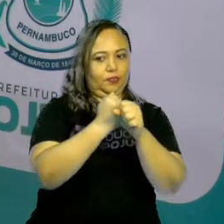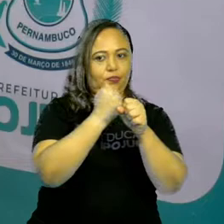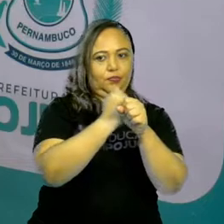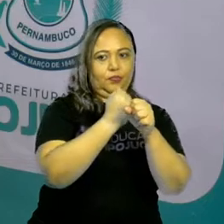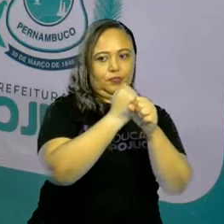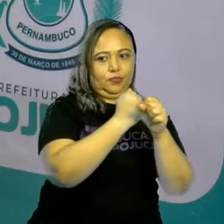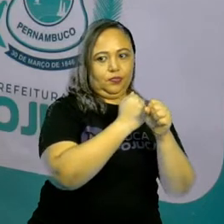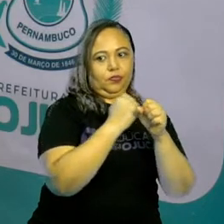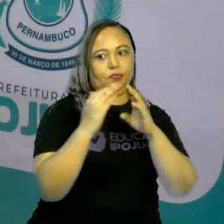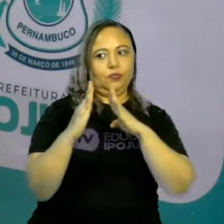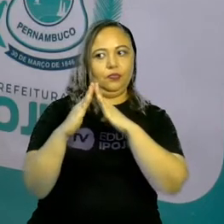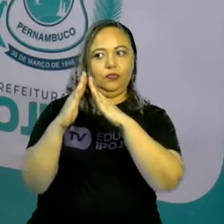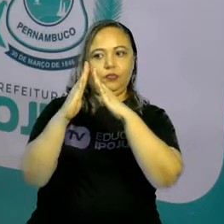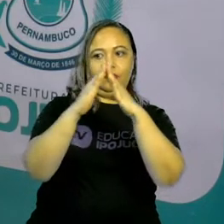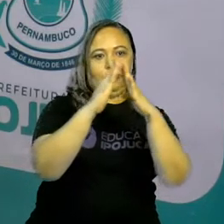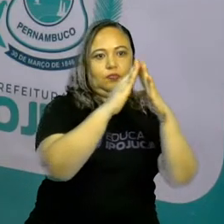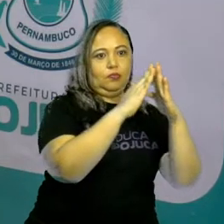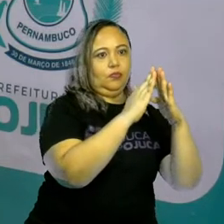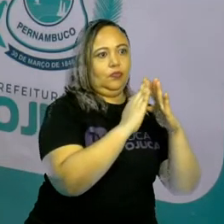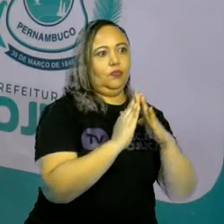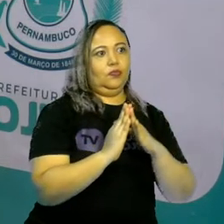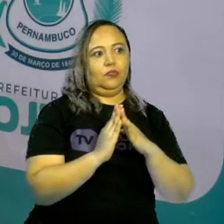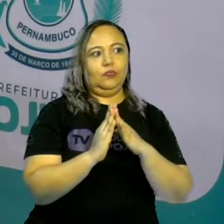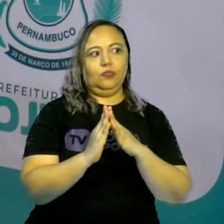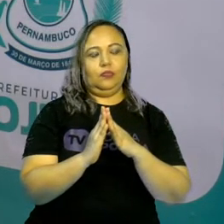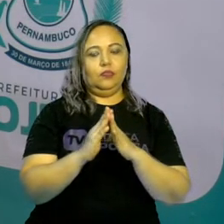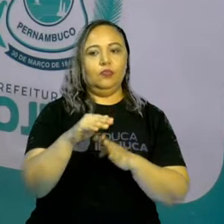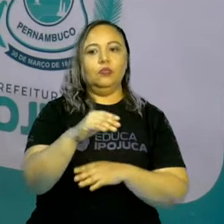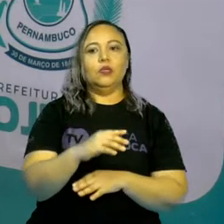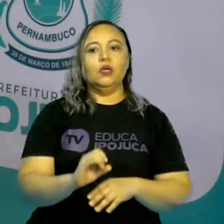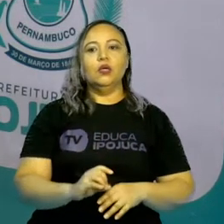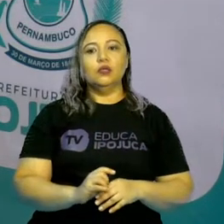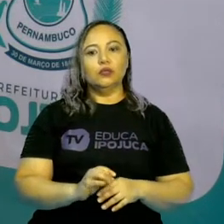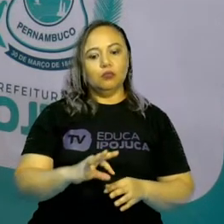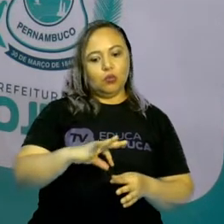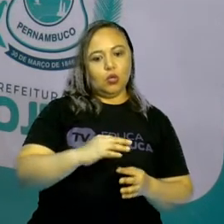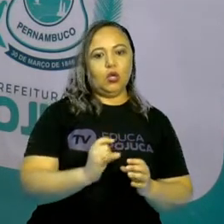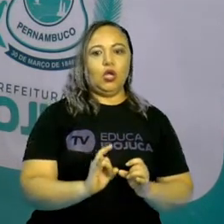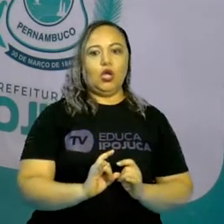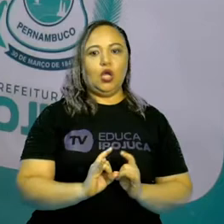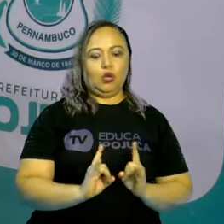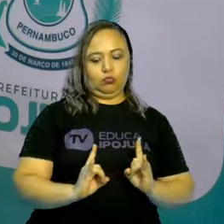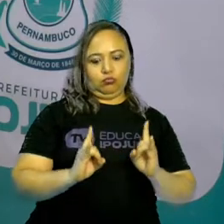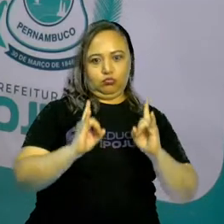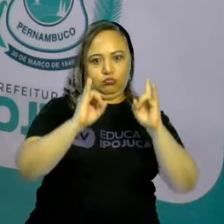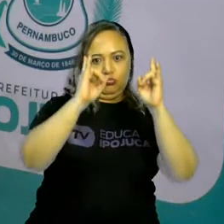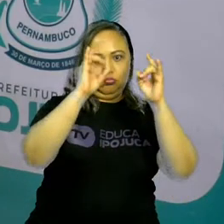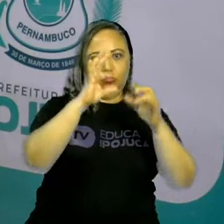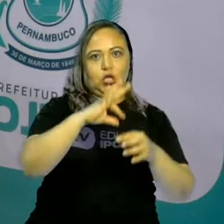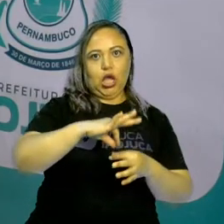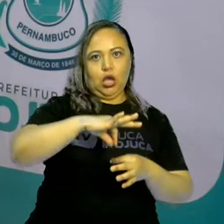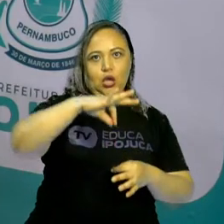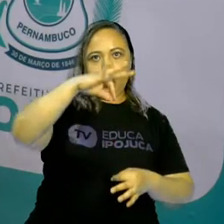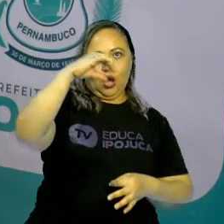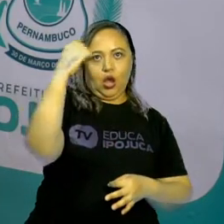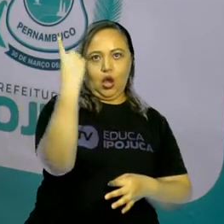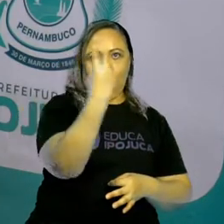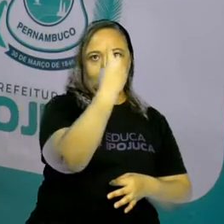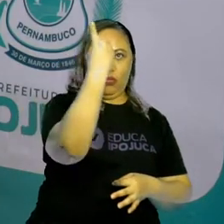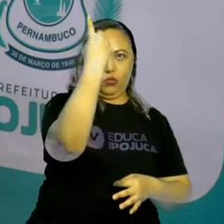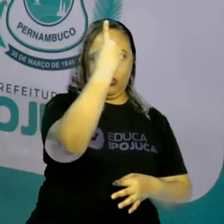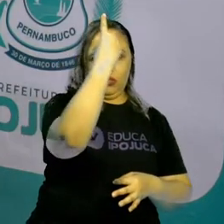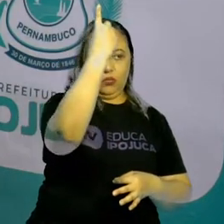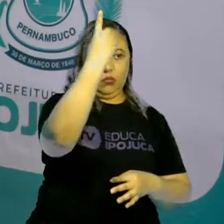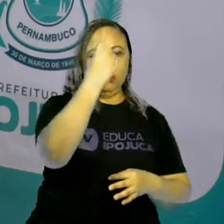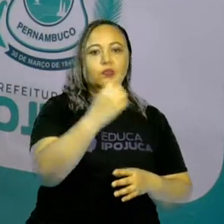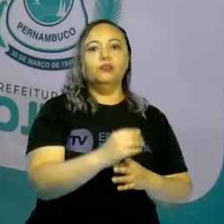das casas deles, que tem uma altura, né? Conforme a água vai chegando, eles vão subindo mais